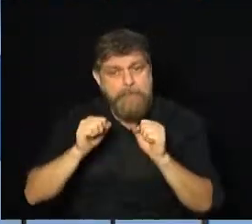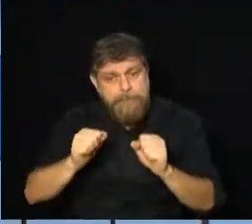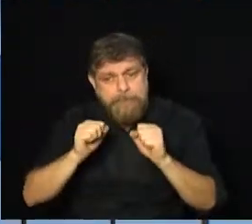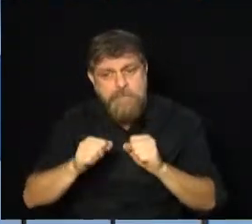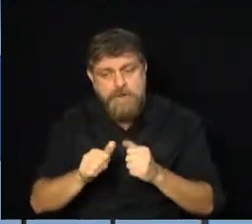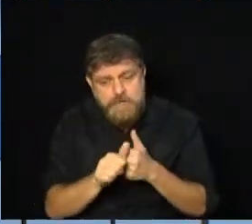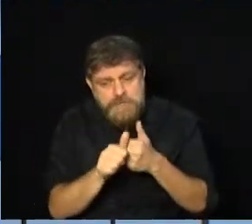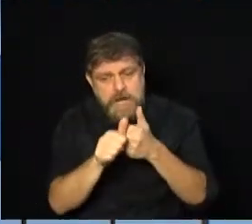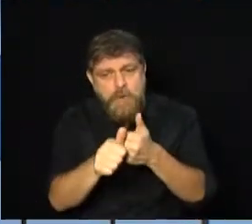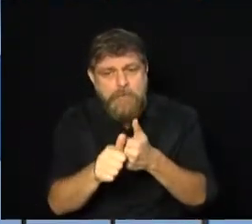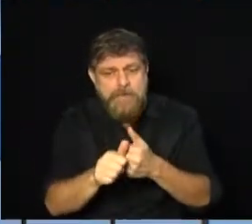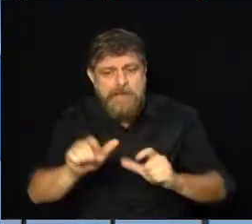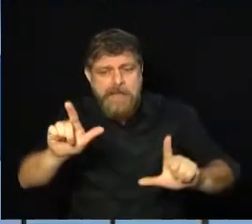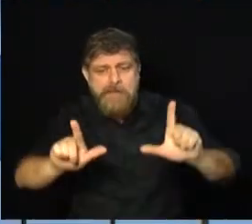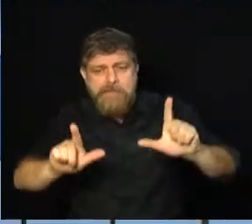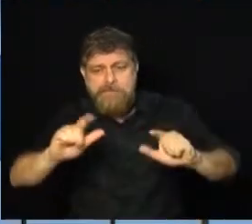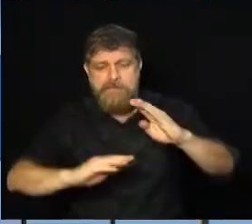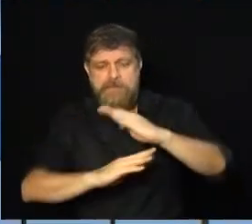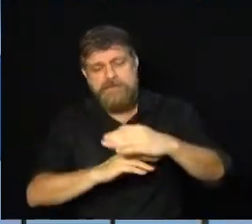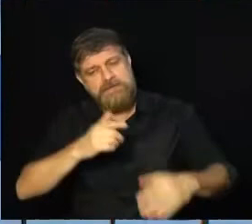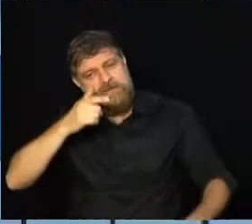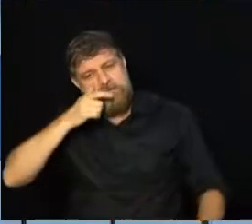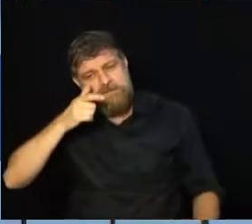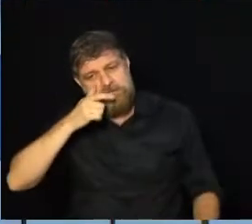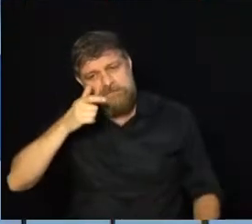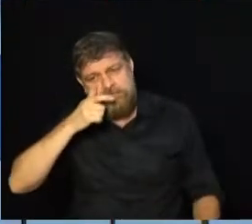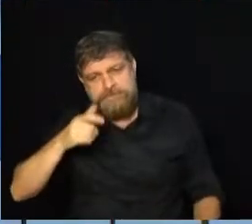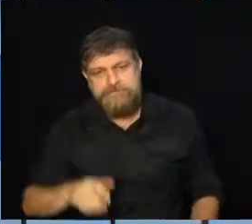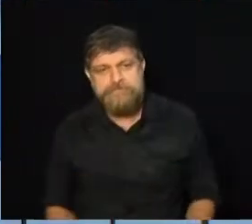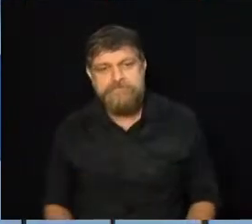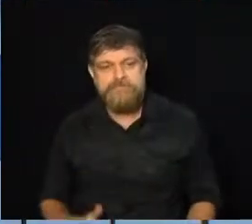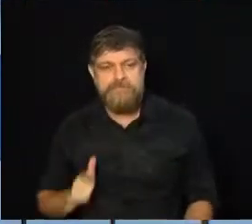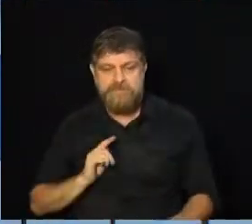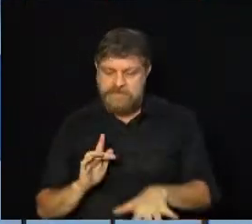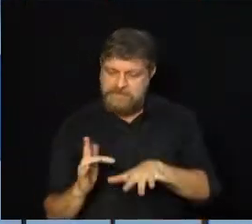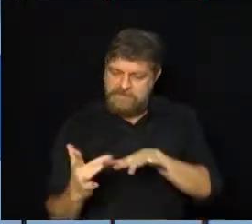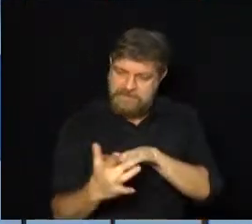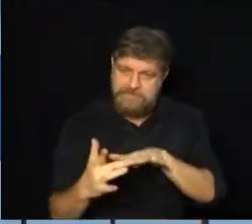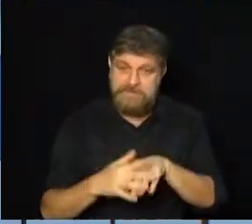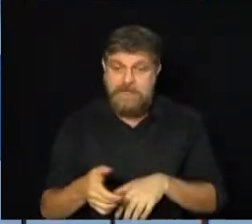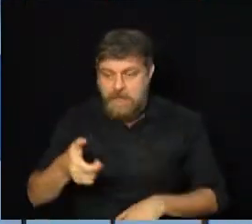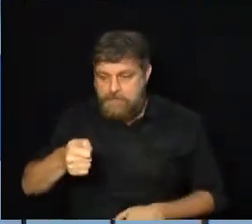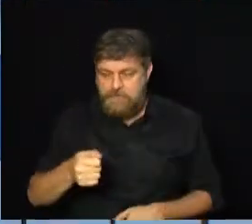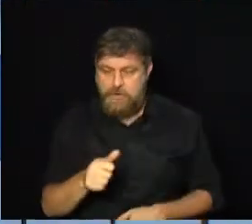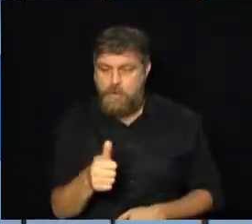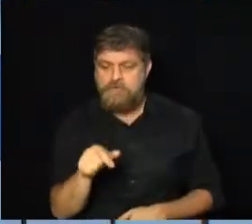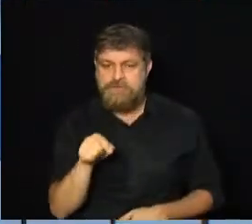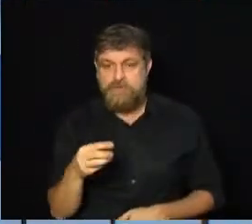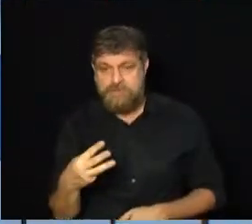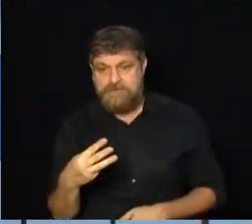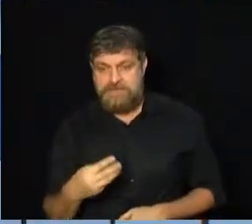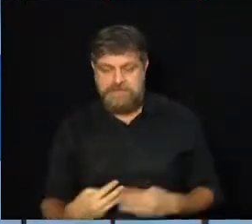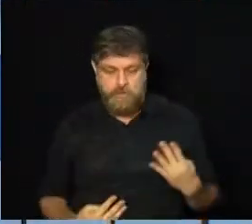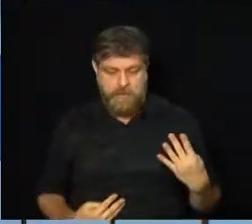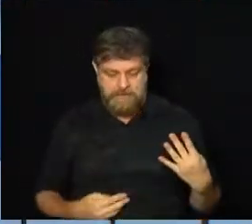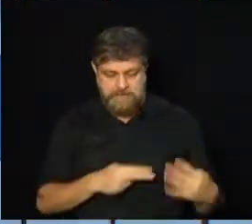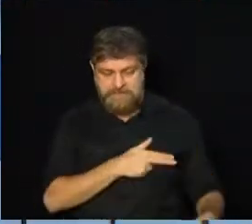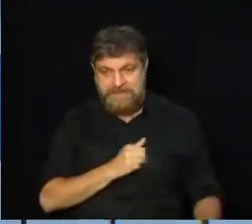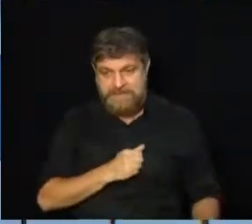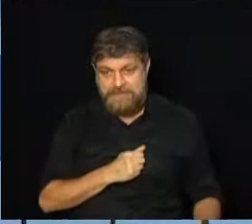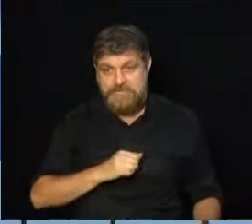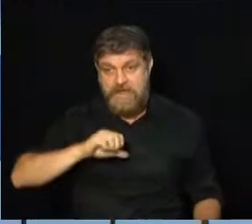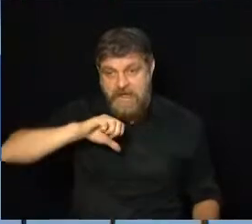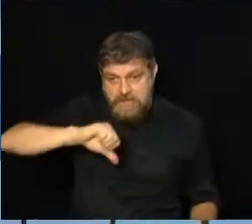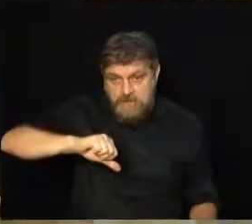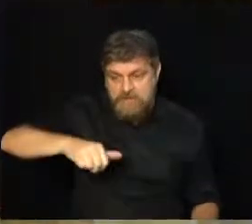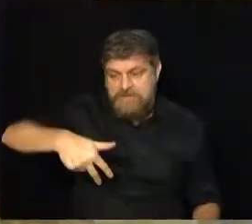acompanhe tudo por aqui. TV Câmara Campinas, nos canais 11.3, 4 da NET, 9 da Vivo